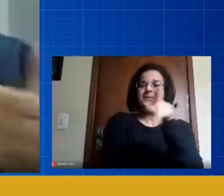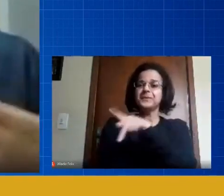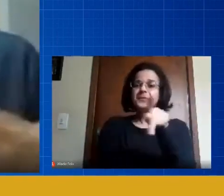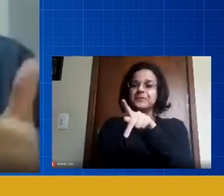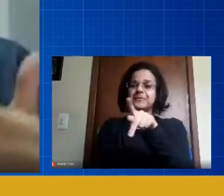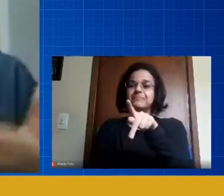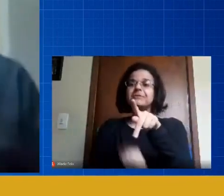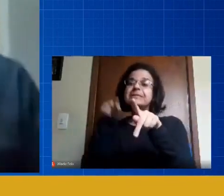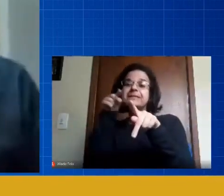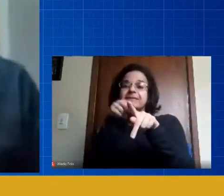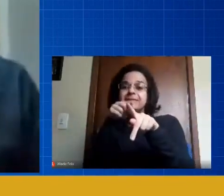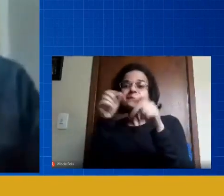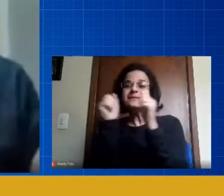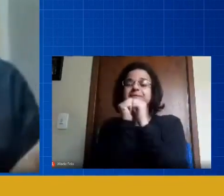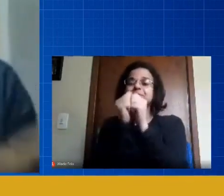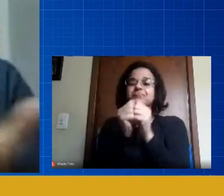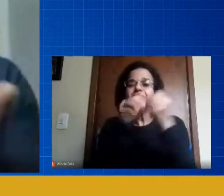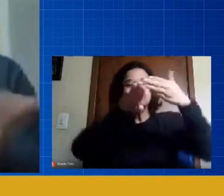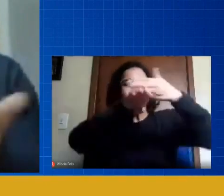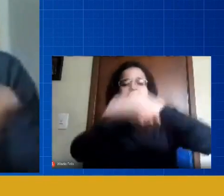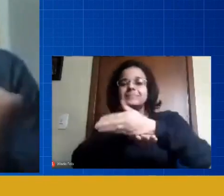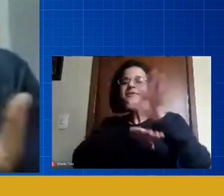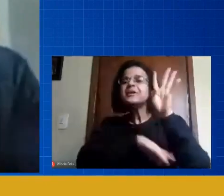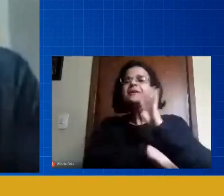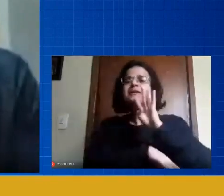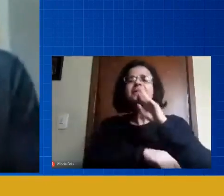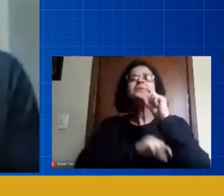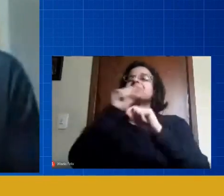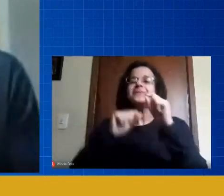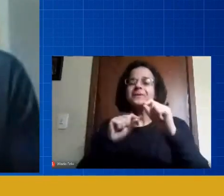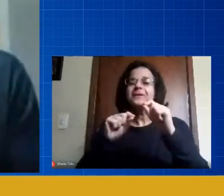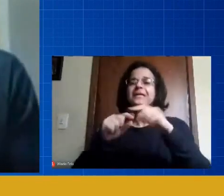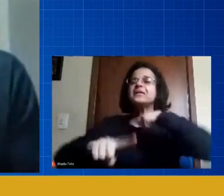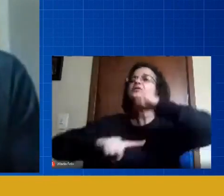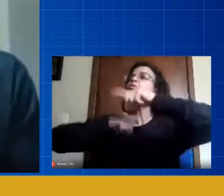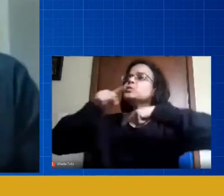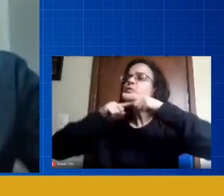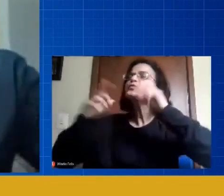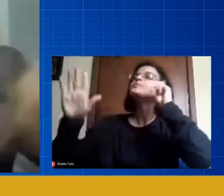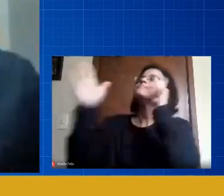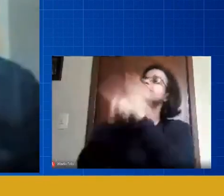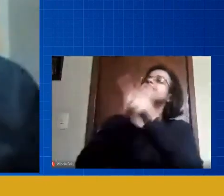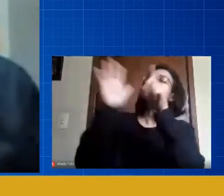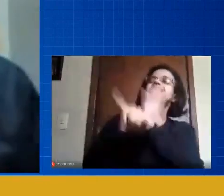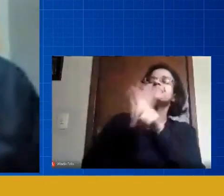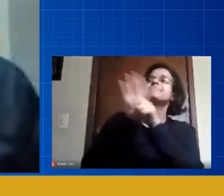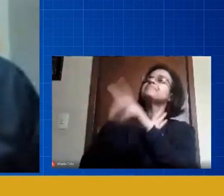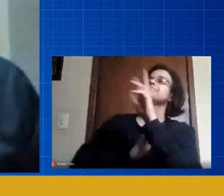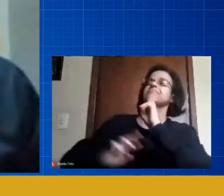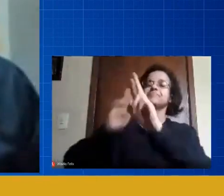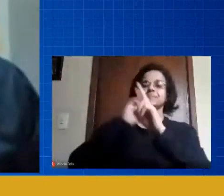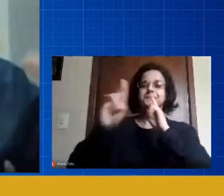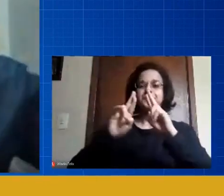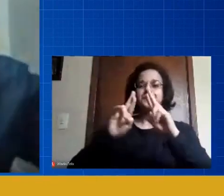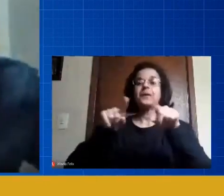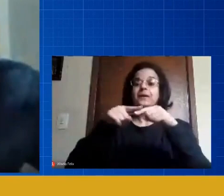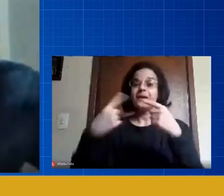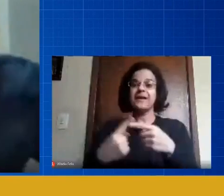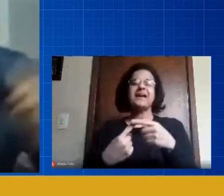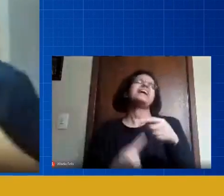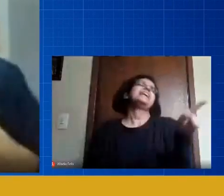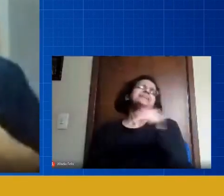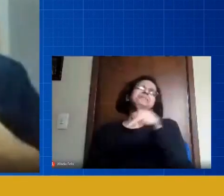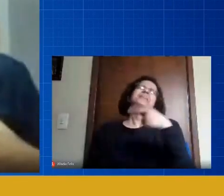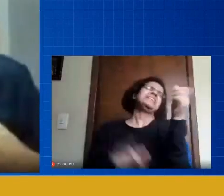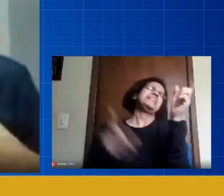entrar com um ritmo muito bacana muito legal de que? de tirar dúvidas e um monte de professor ria que nada